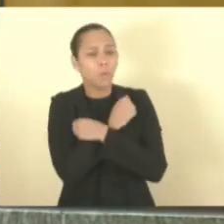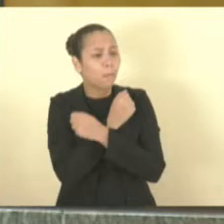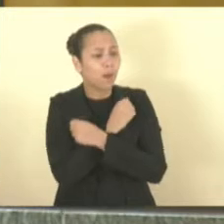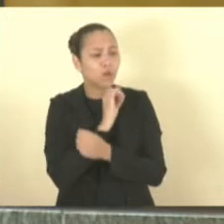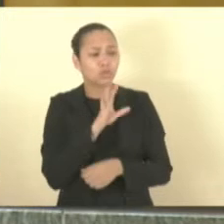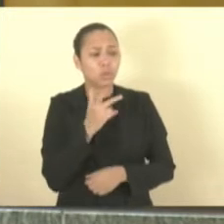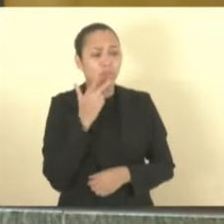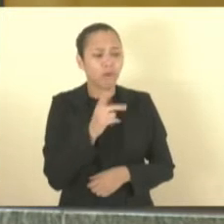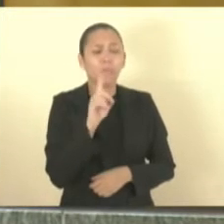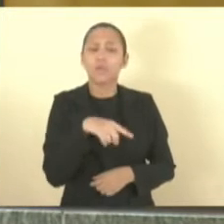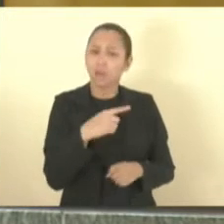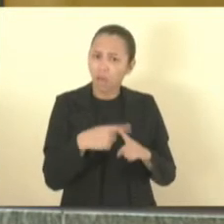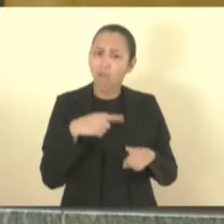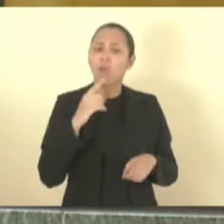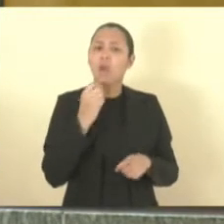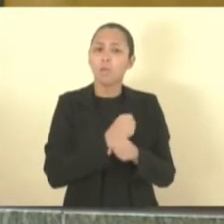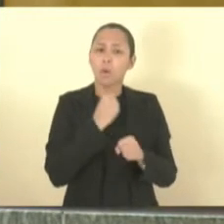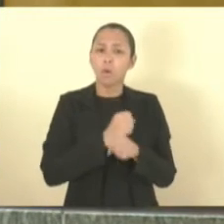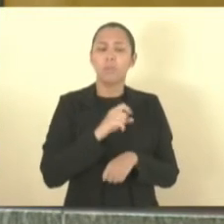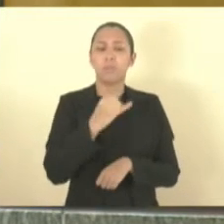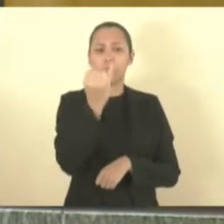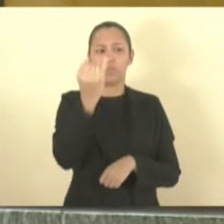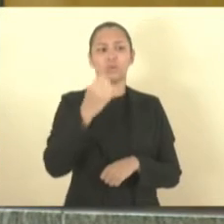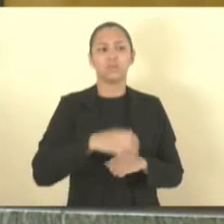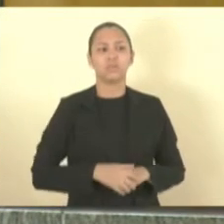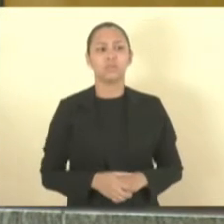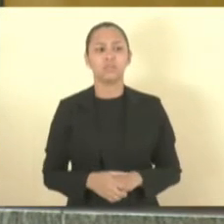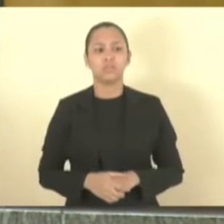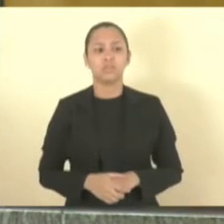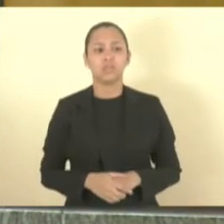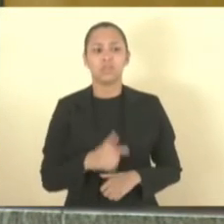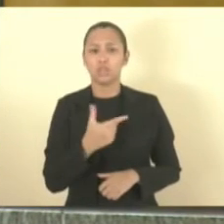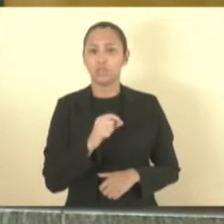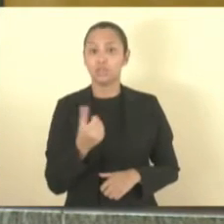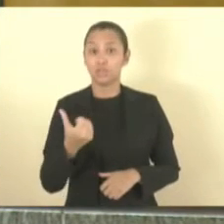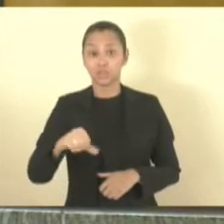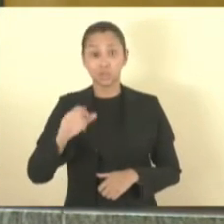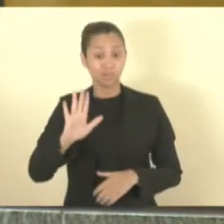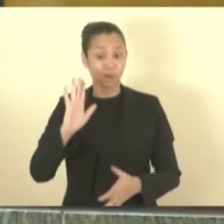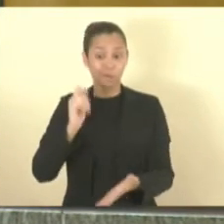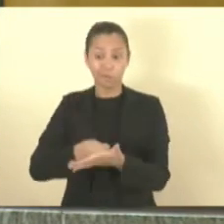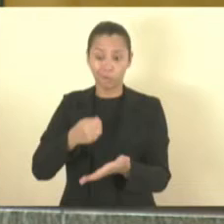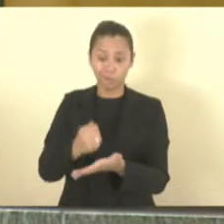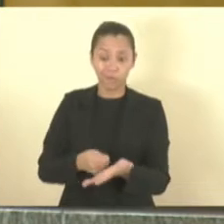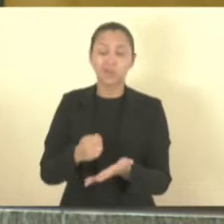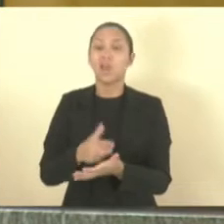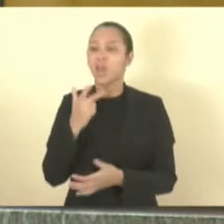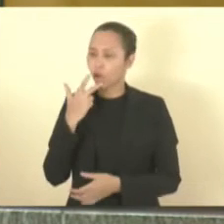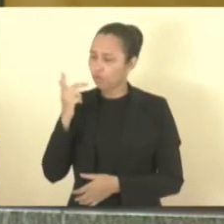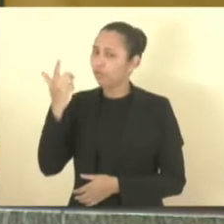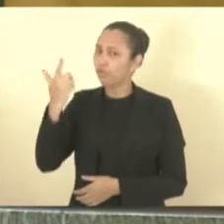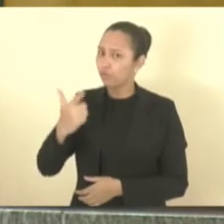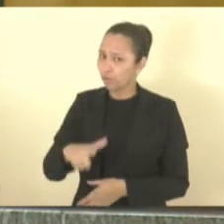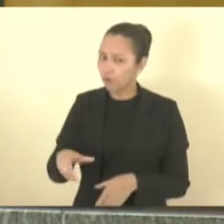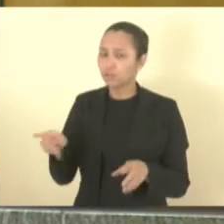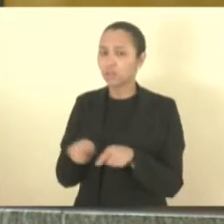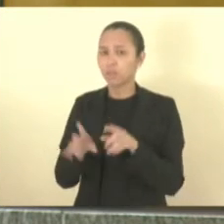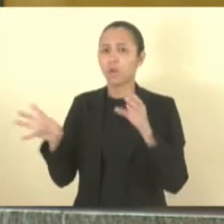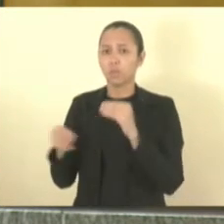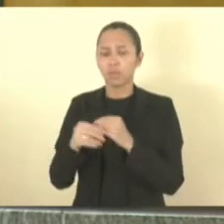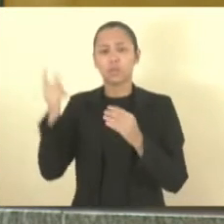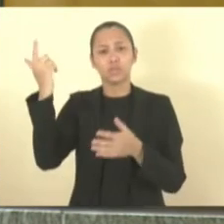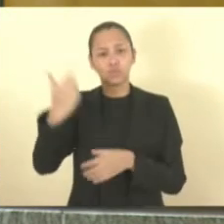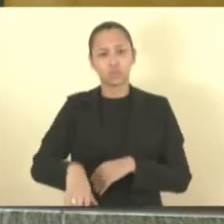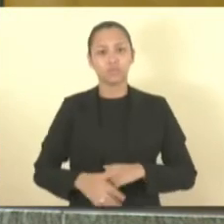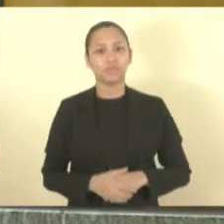importante aquela obra. E se você deu de 2019, está cobrando, eu estou reiterando. Ok,